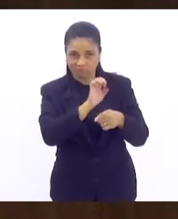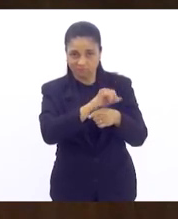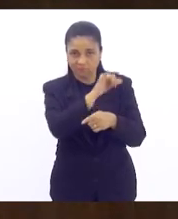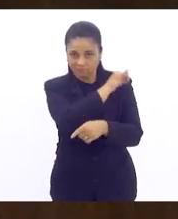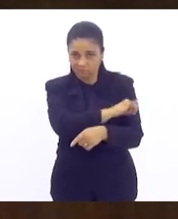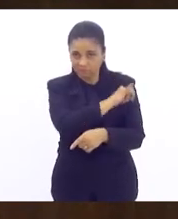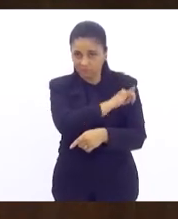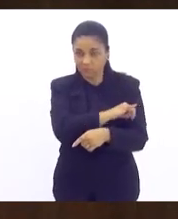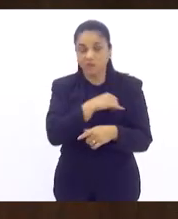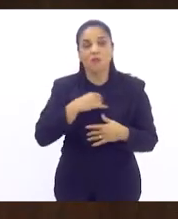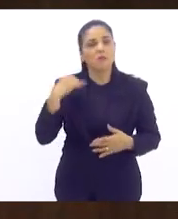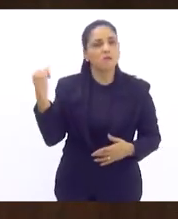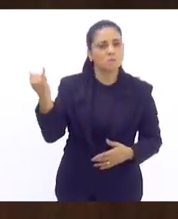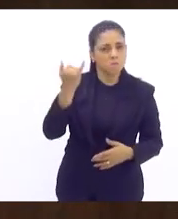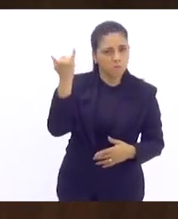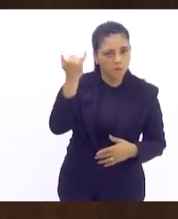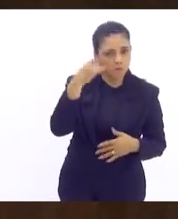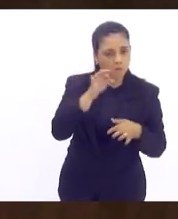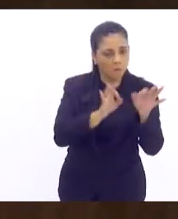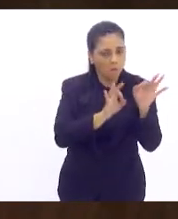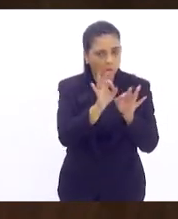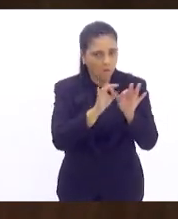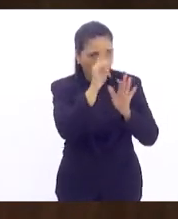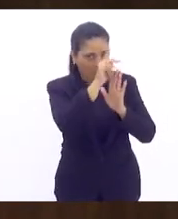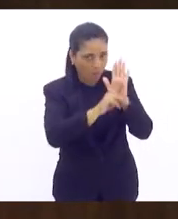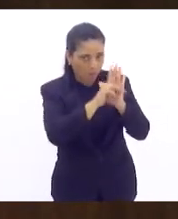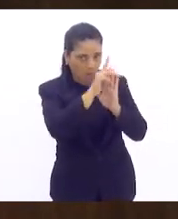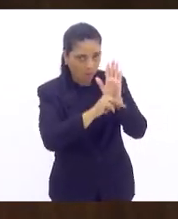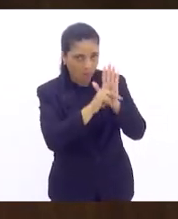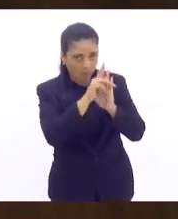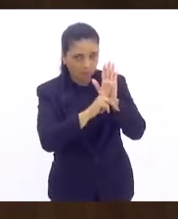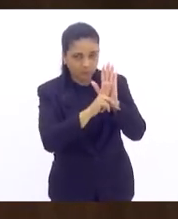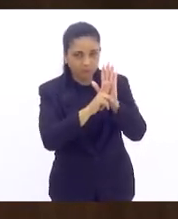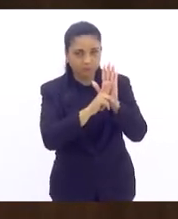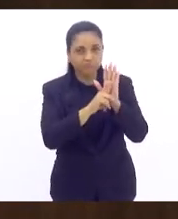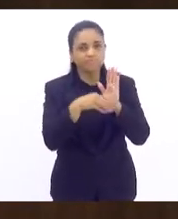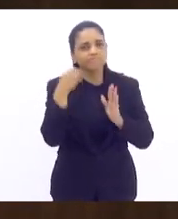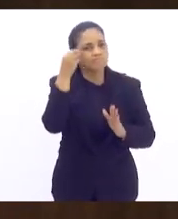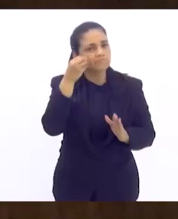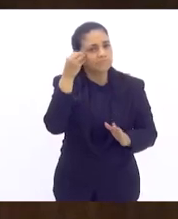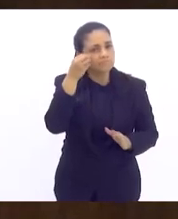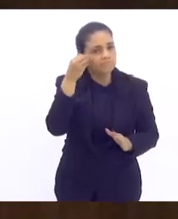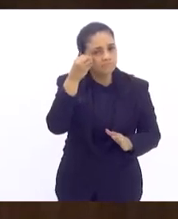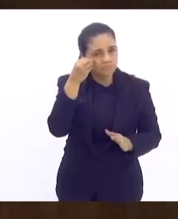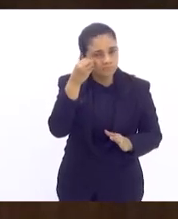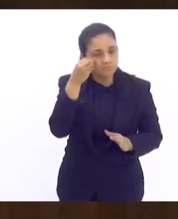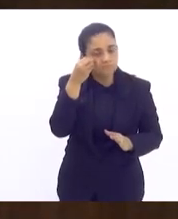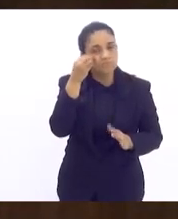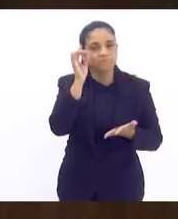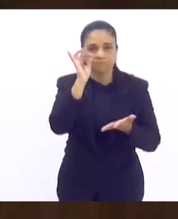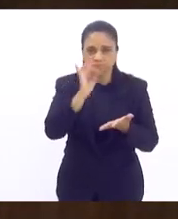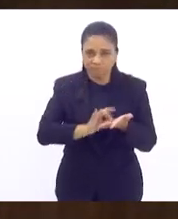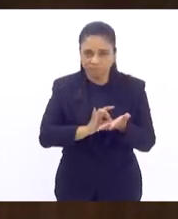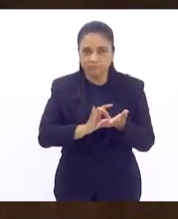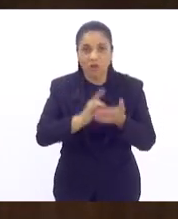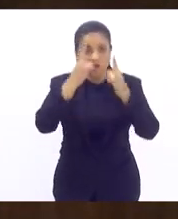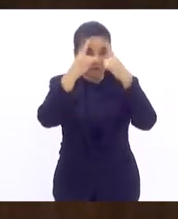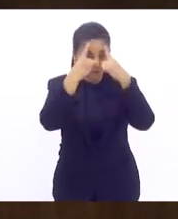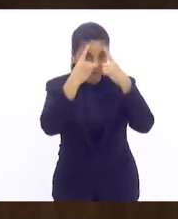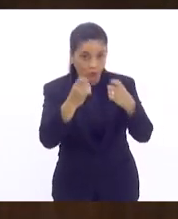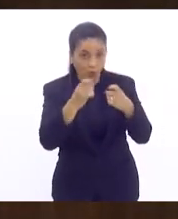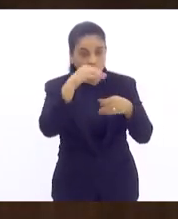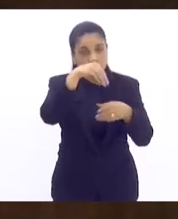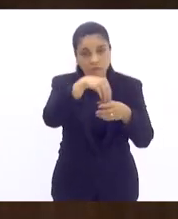também dizer que esse é um projeto no bojo daquilo que a gente tem experimentado fatalmente da violência nas